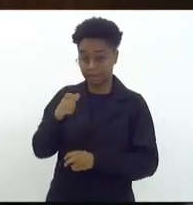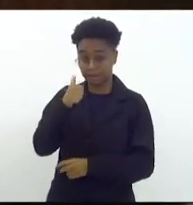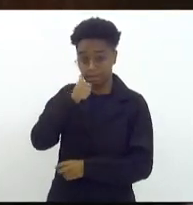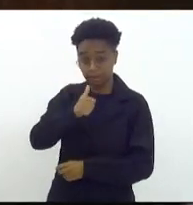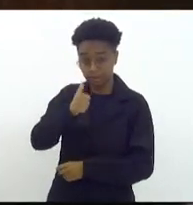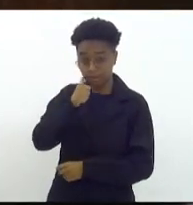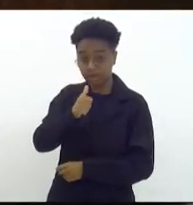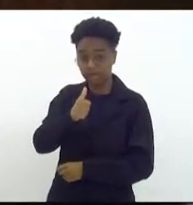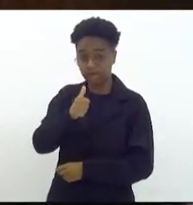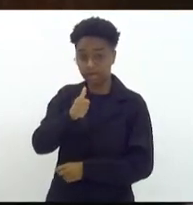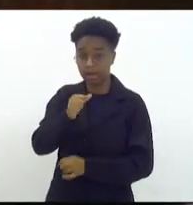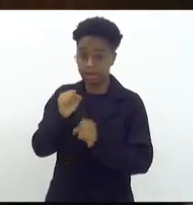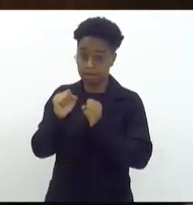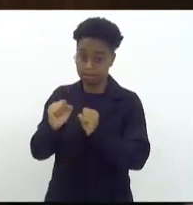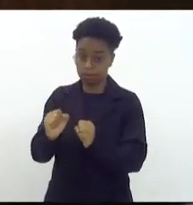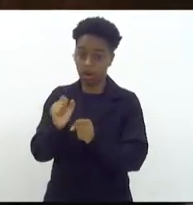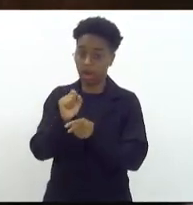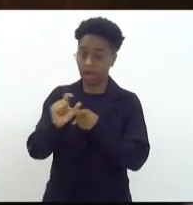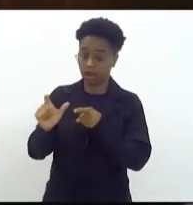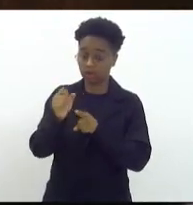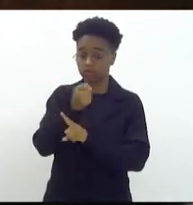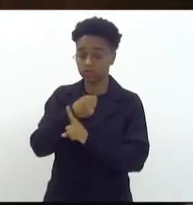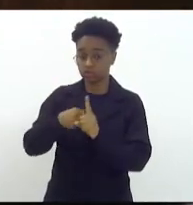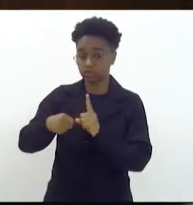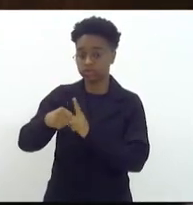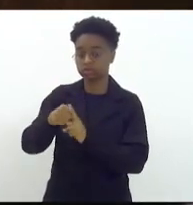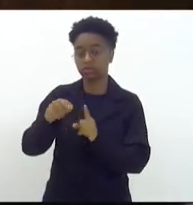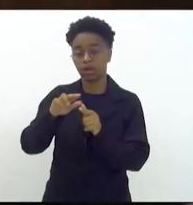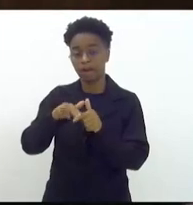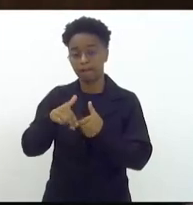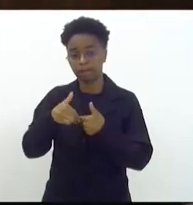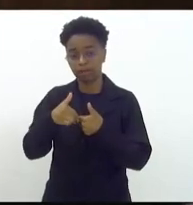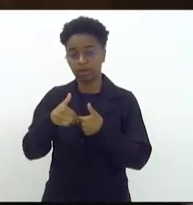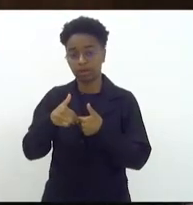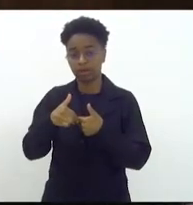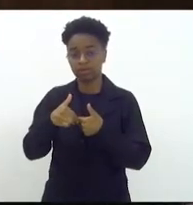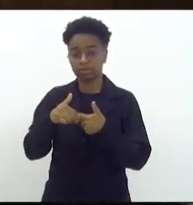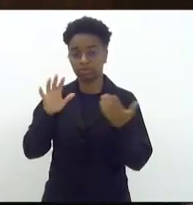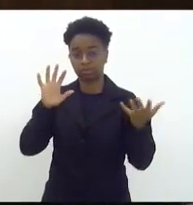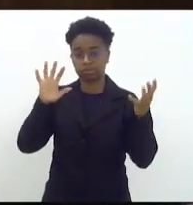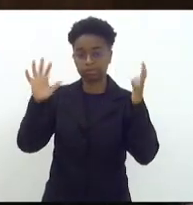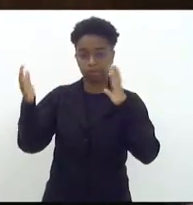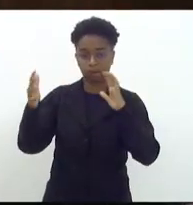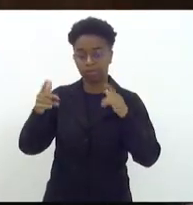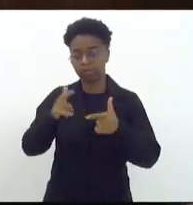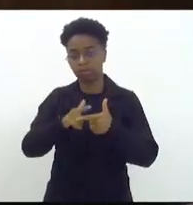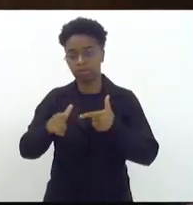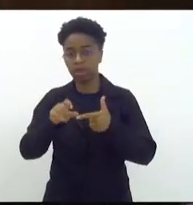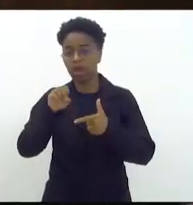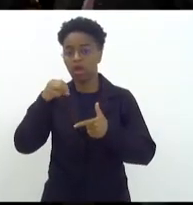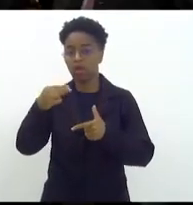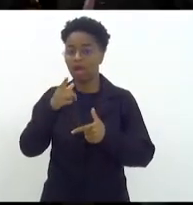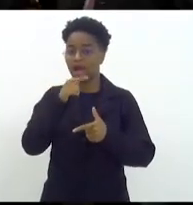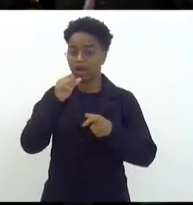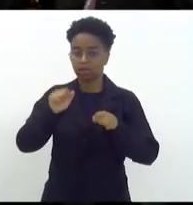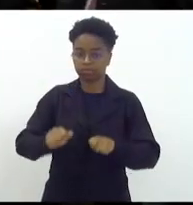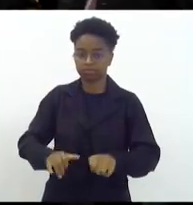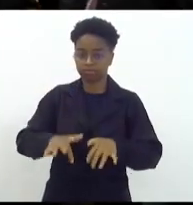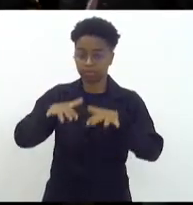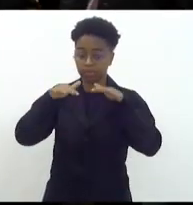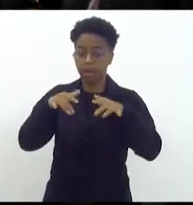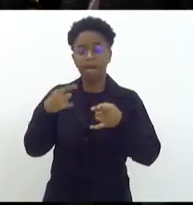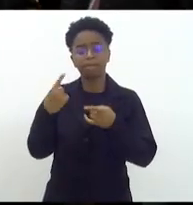ter o aluguel social em razão de um acidente climático, de uma enchente que tomou a sua casa,